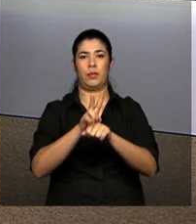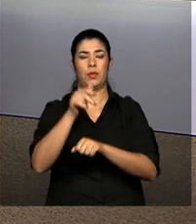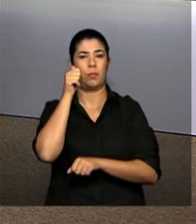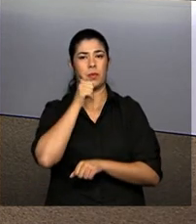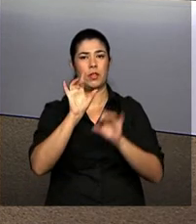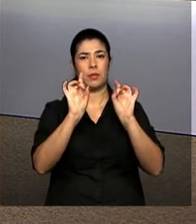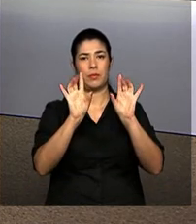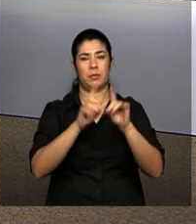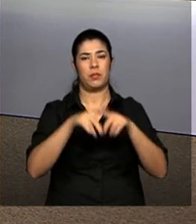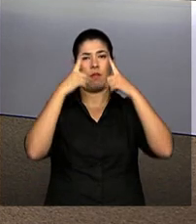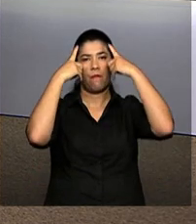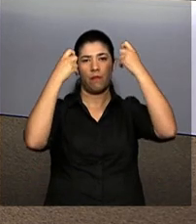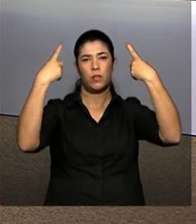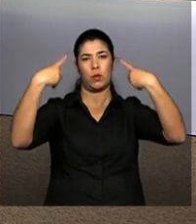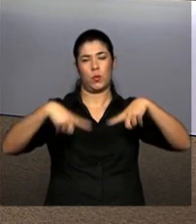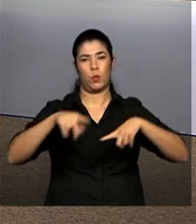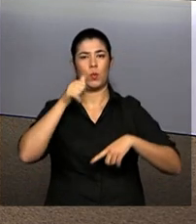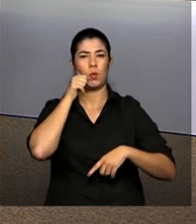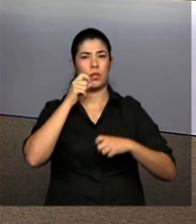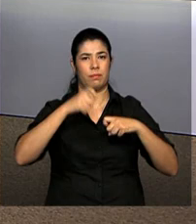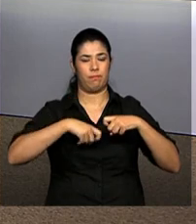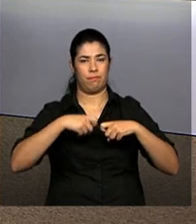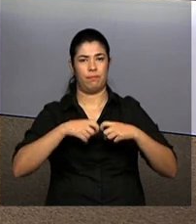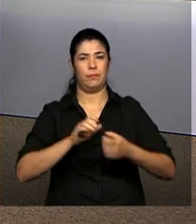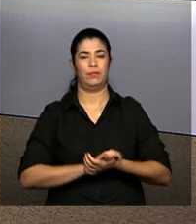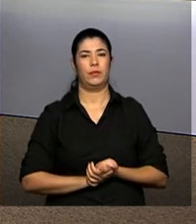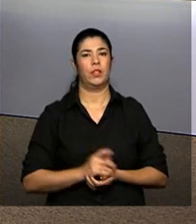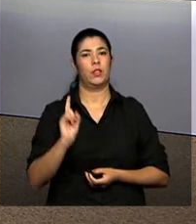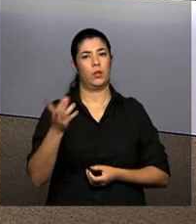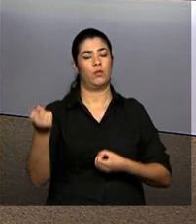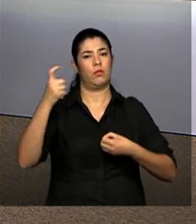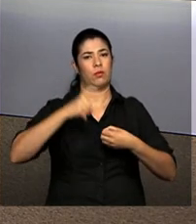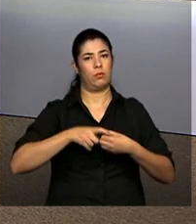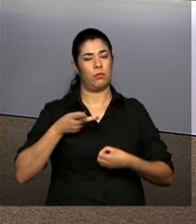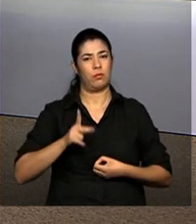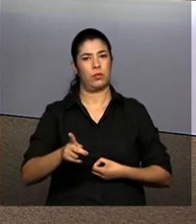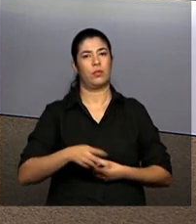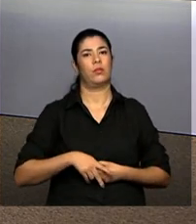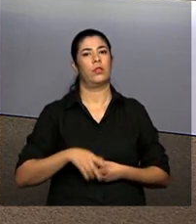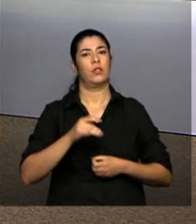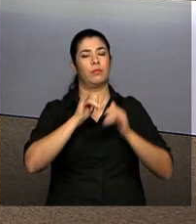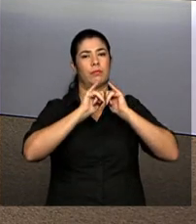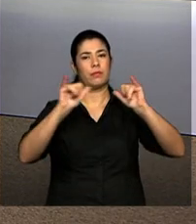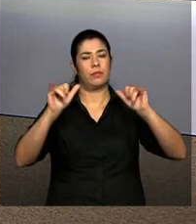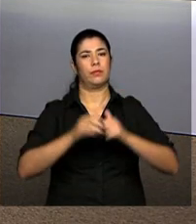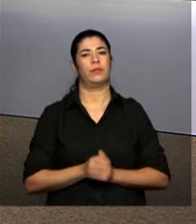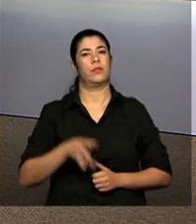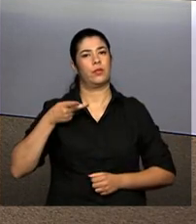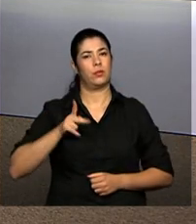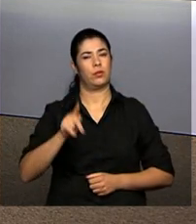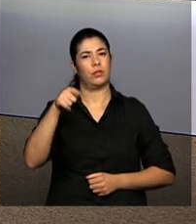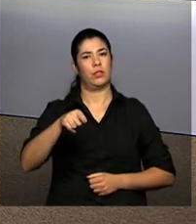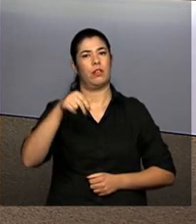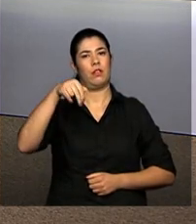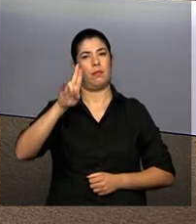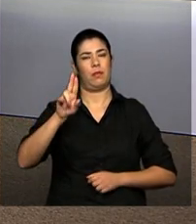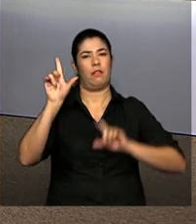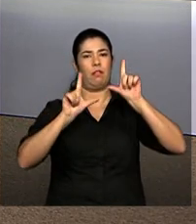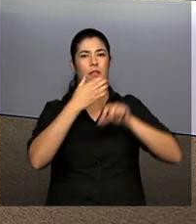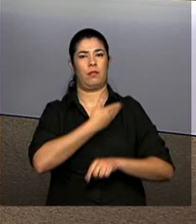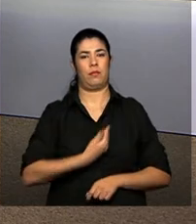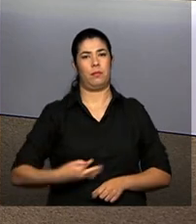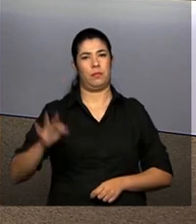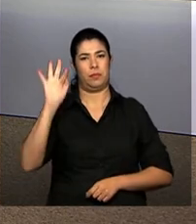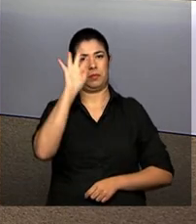especialmente as vítimas de violência sexual. E nós podemos voltar a qualquer momento com outras informações. Continue com a gente.